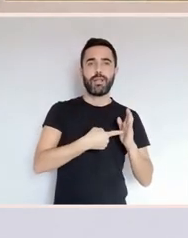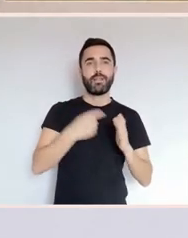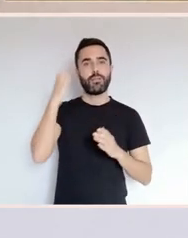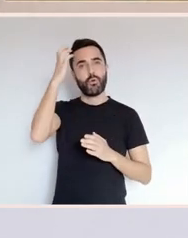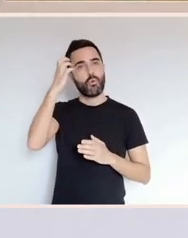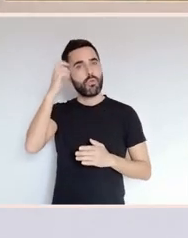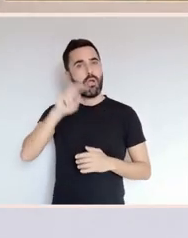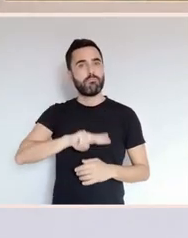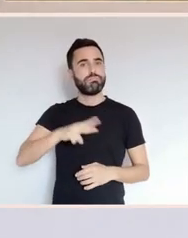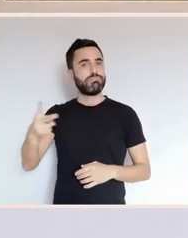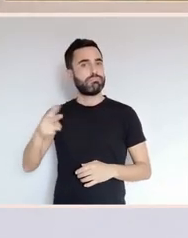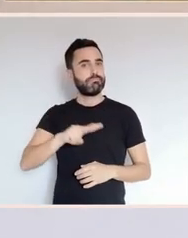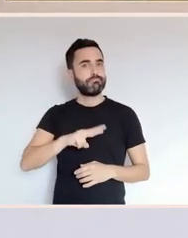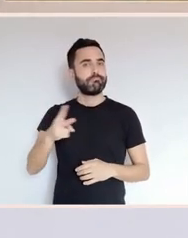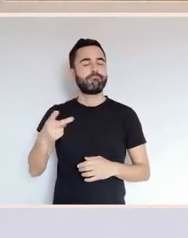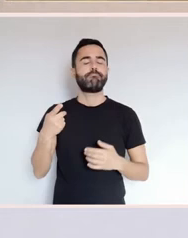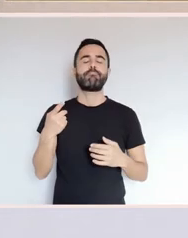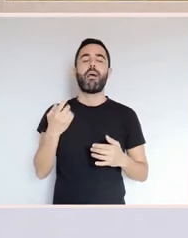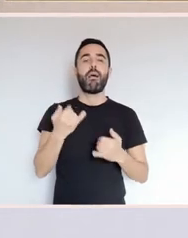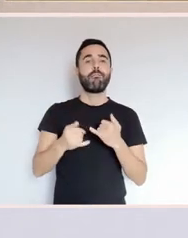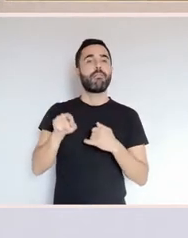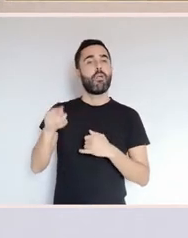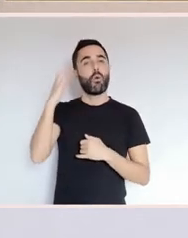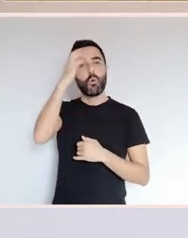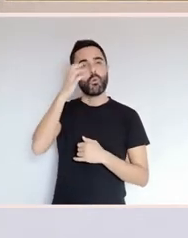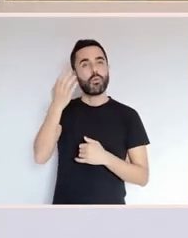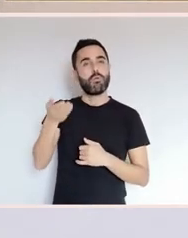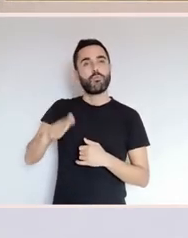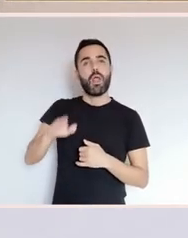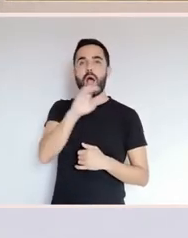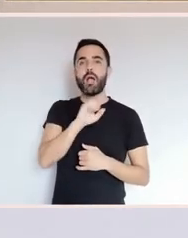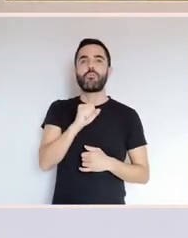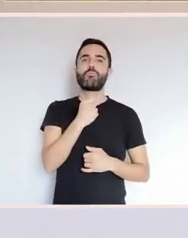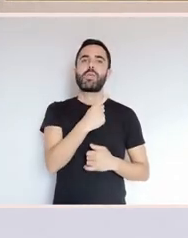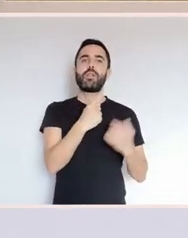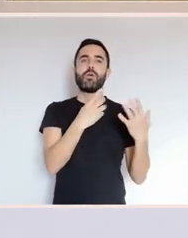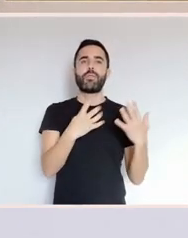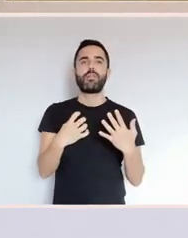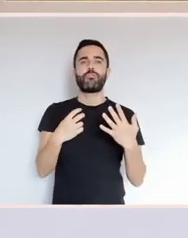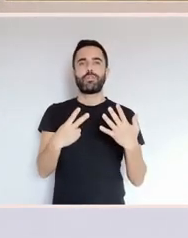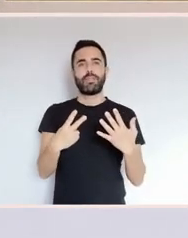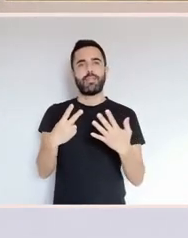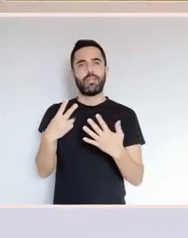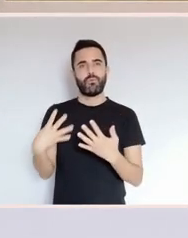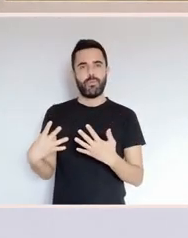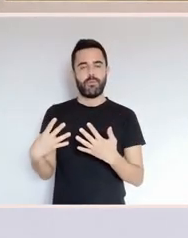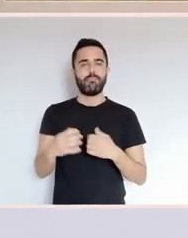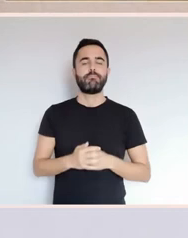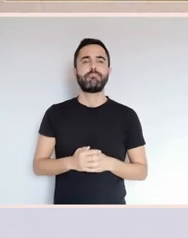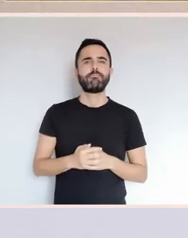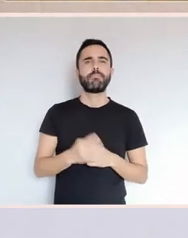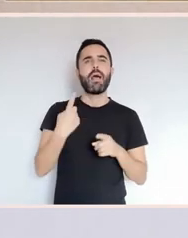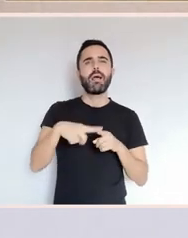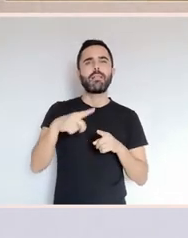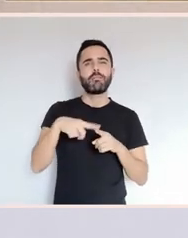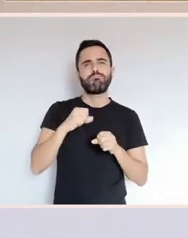Coruña, cidade onde finalmente faleceu no ano 1979. Con respecto a súa actividade pictórica,